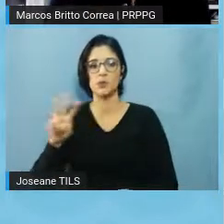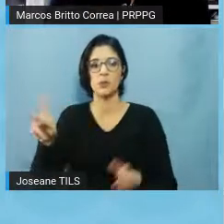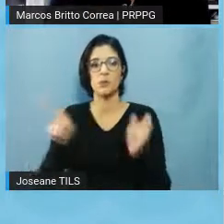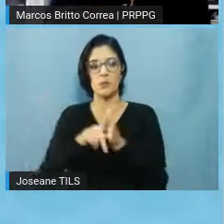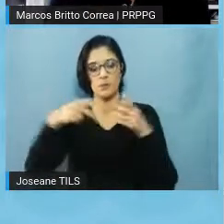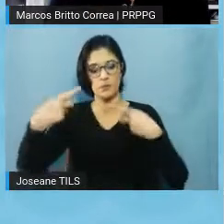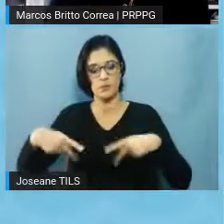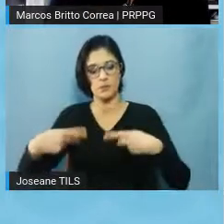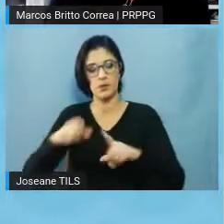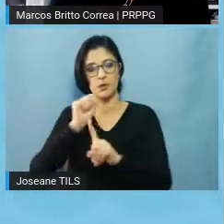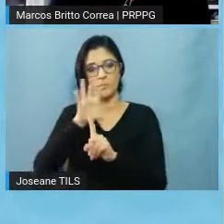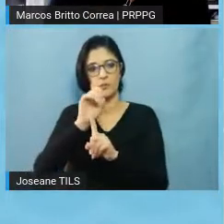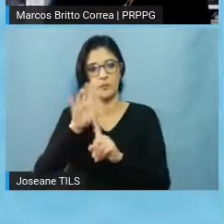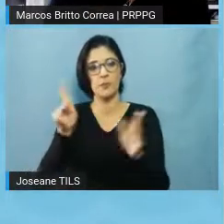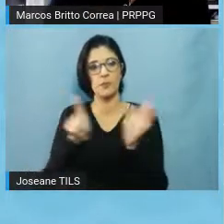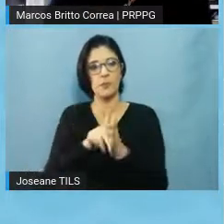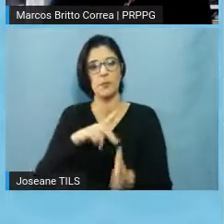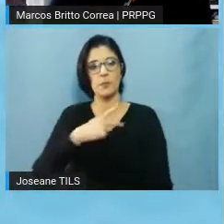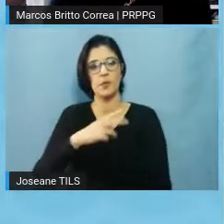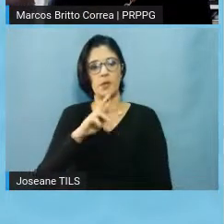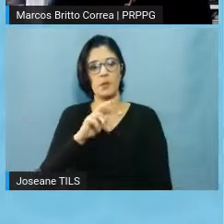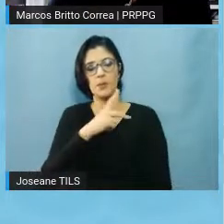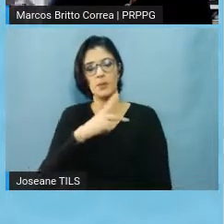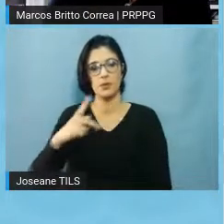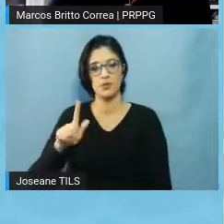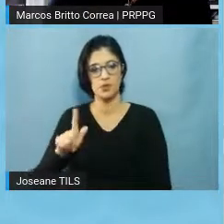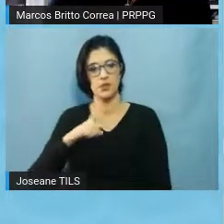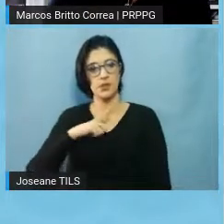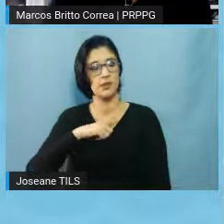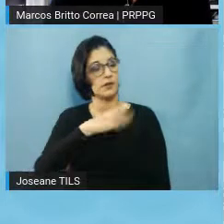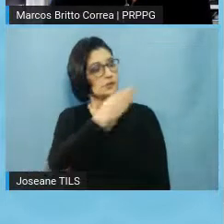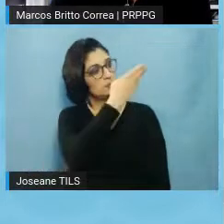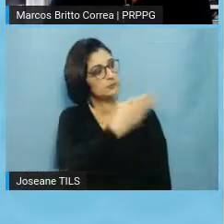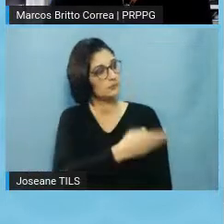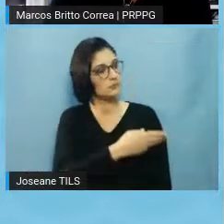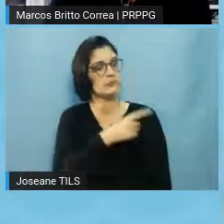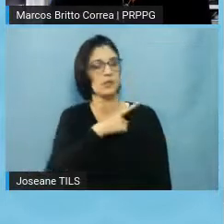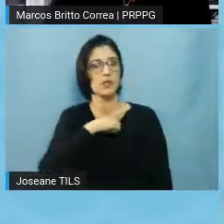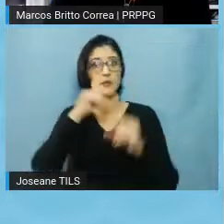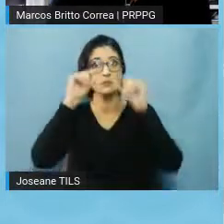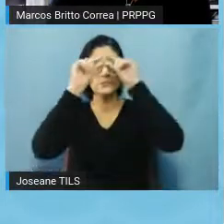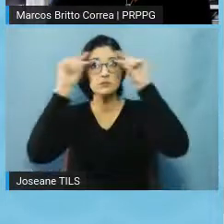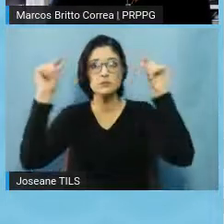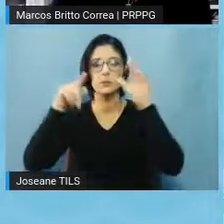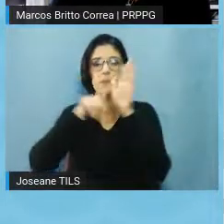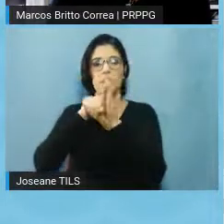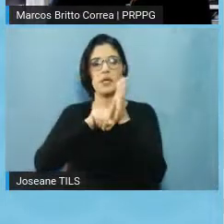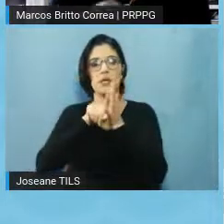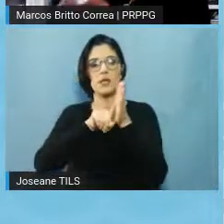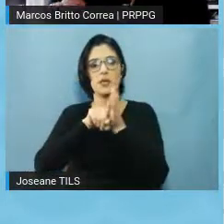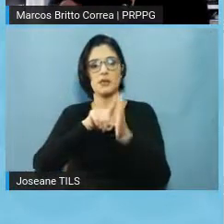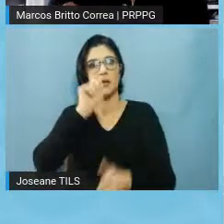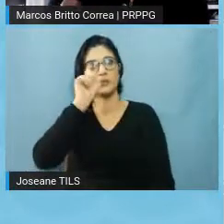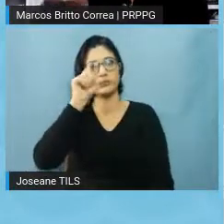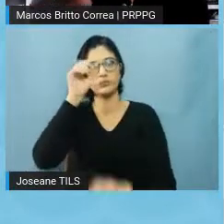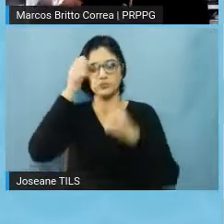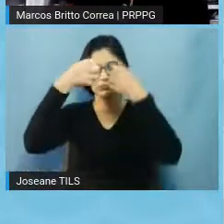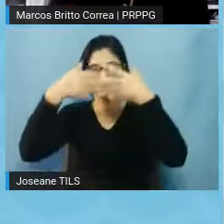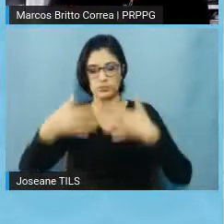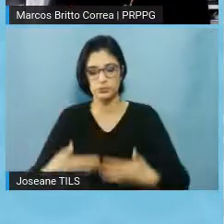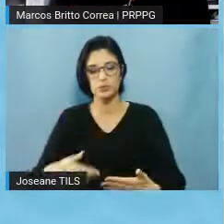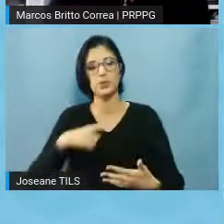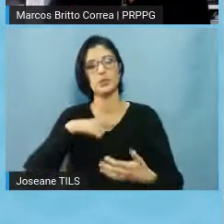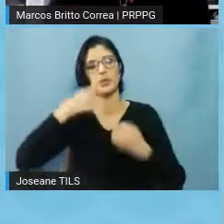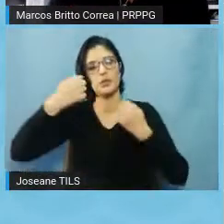entrando no site da Proreitoria de Pesquisa e Pós-Graduação, tem uma aba, né, tem a aba Pesquisa, ali, que é onde está o Guia de Boas Práticas, tem uma aba que diz